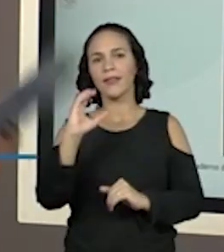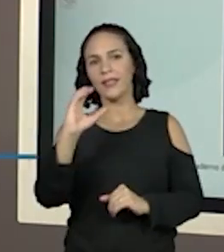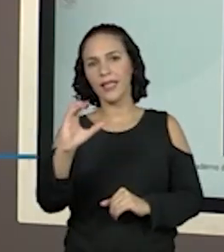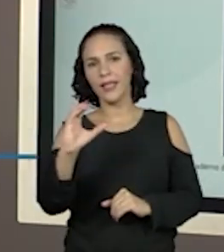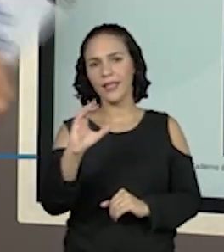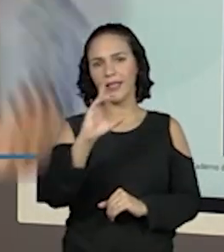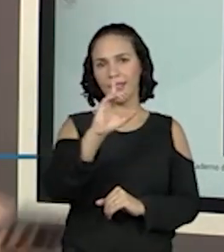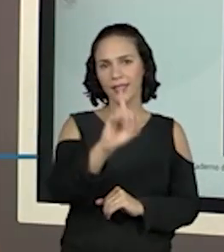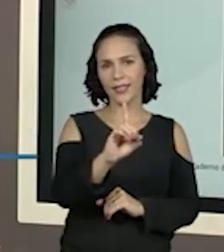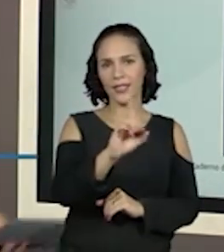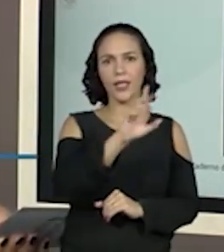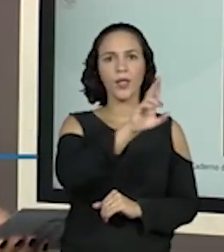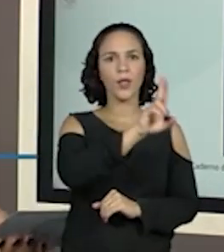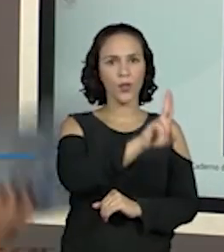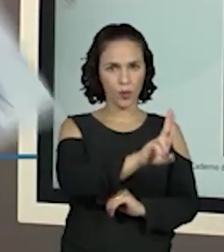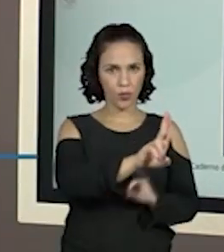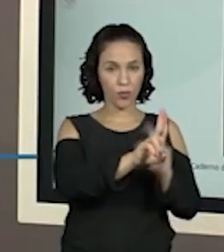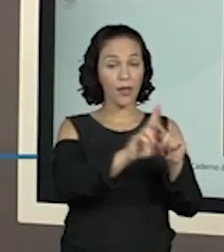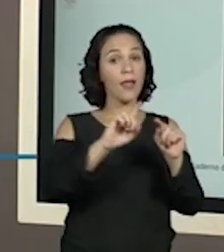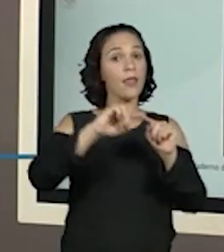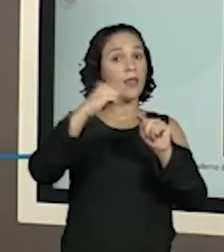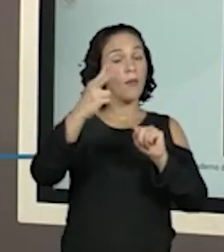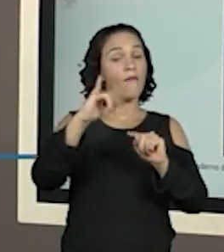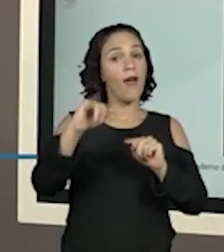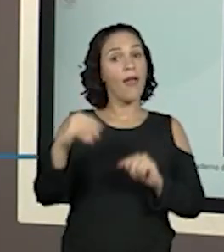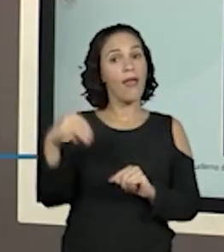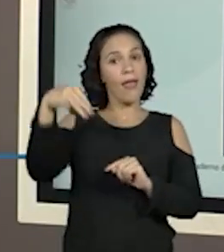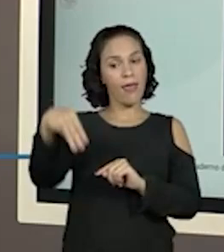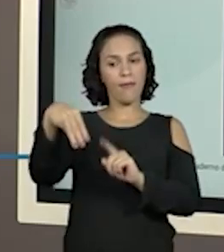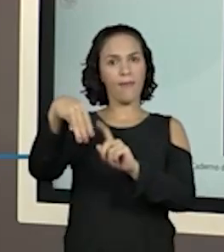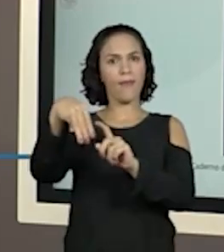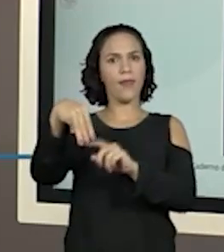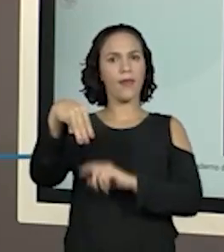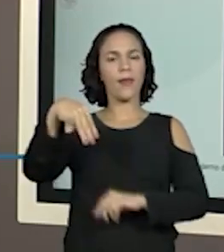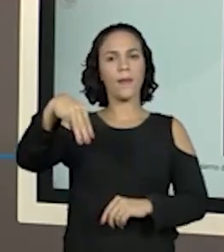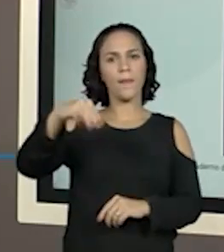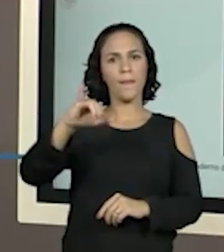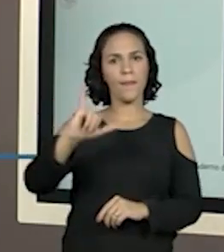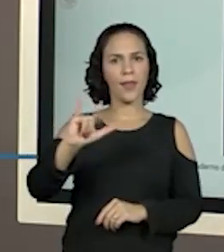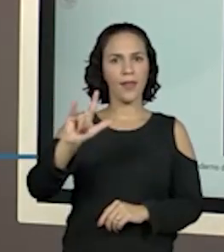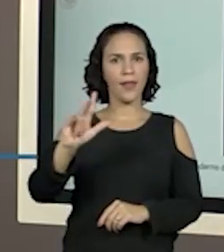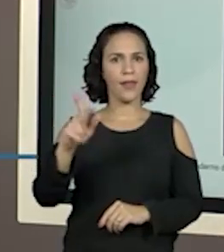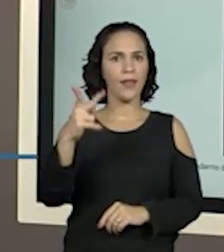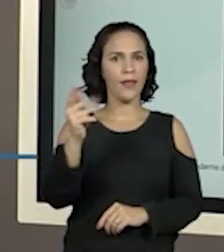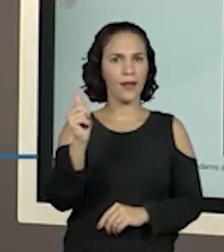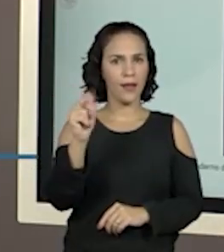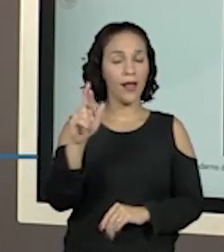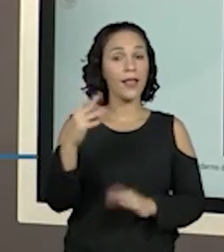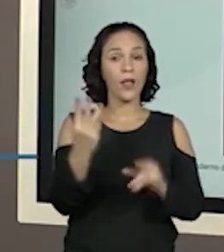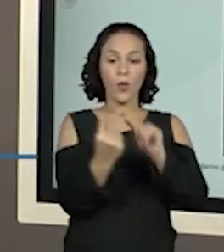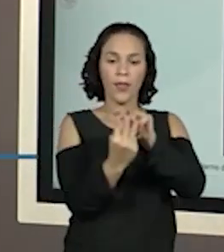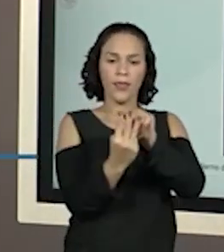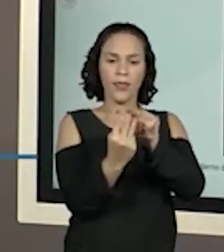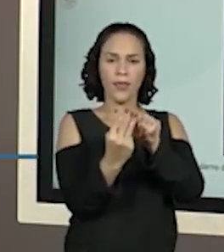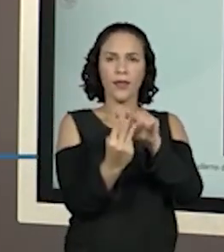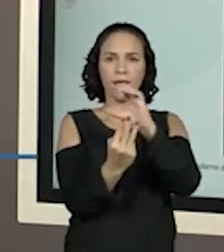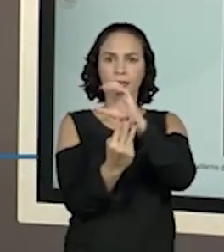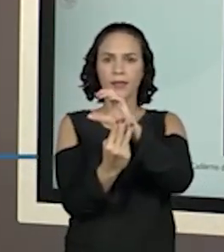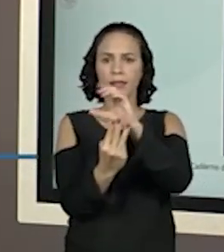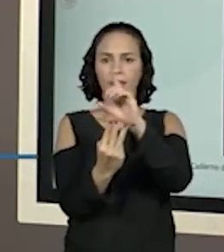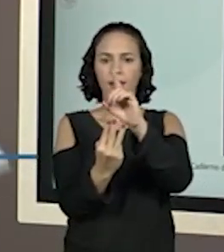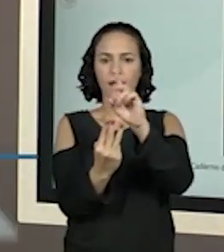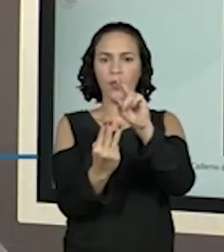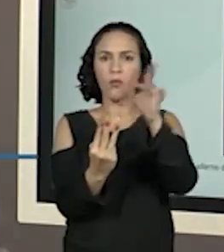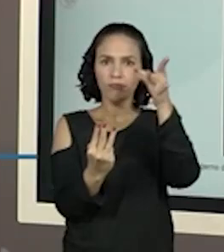ter aula aqui que a gente já vai pra unidade de milhar. Então, a gente tem que entender bem todas essas que nós já vimos, não é? A unidade, a